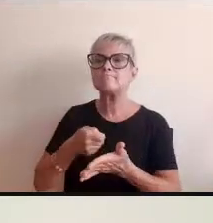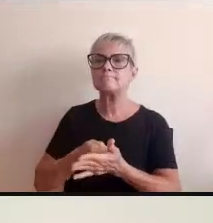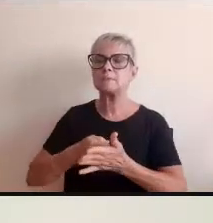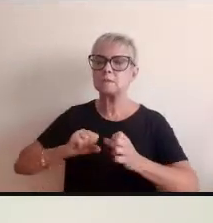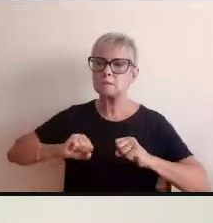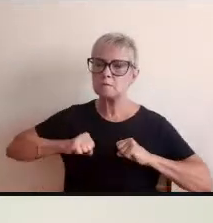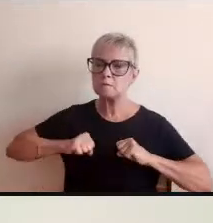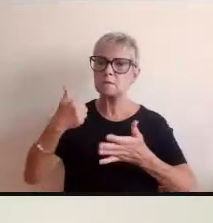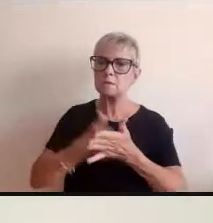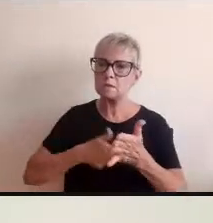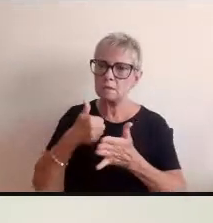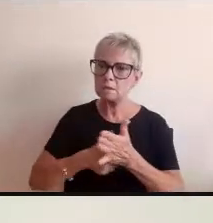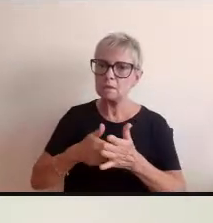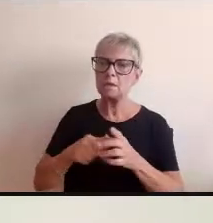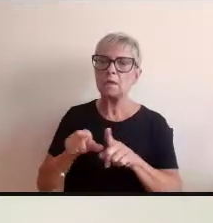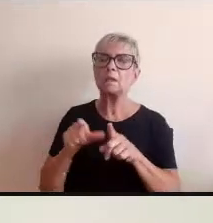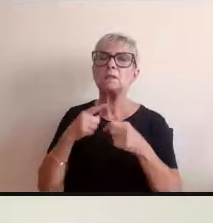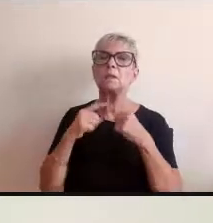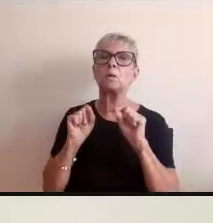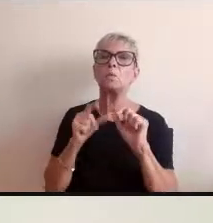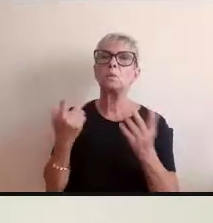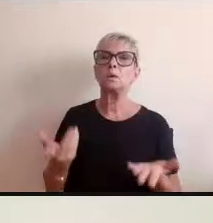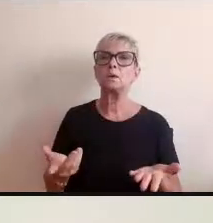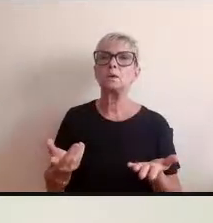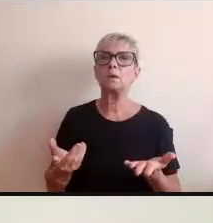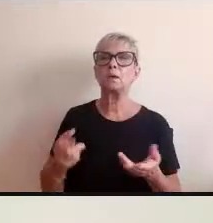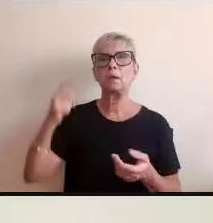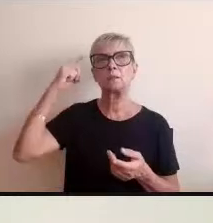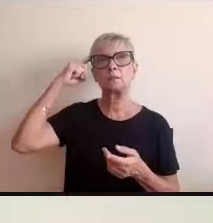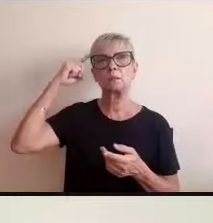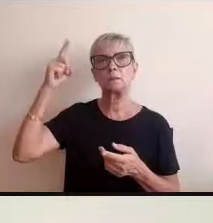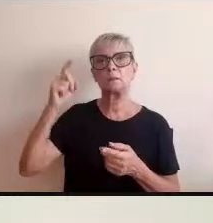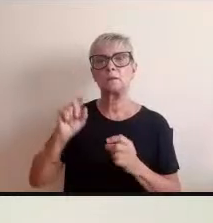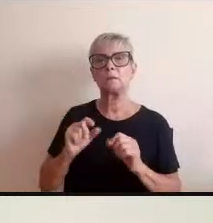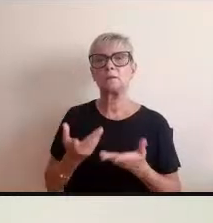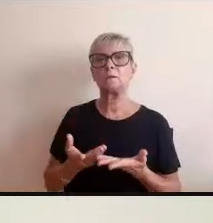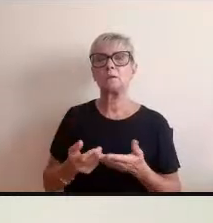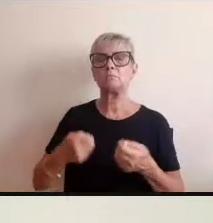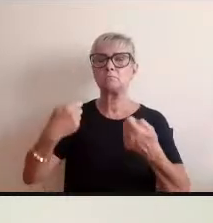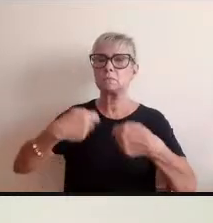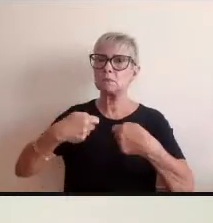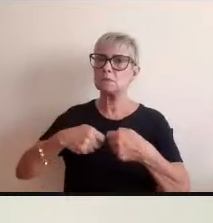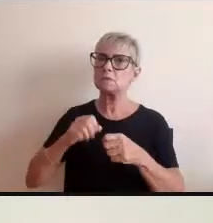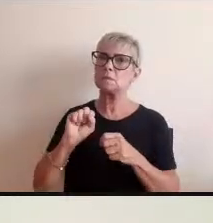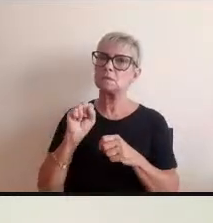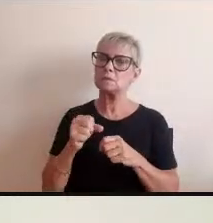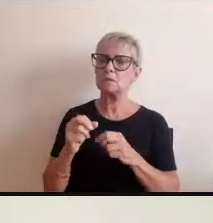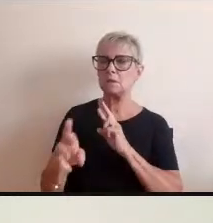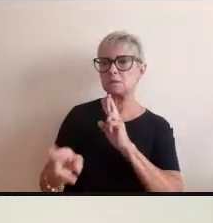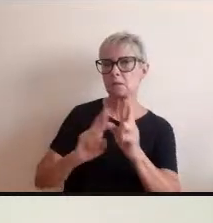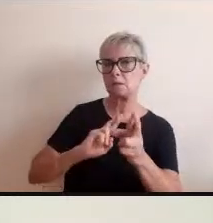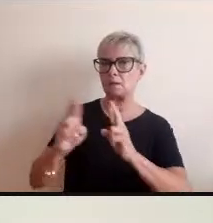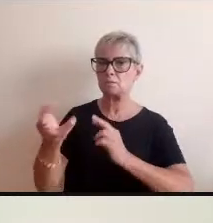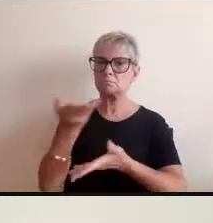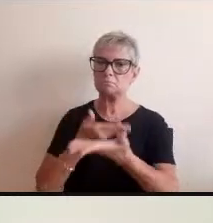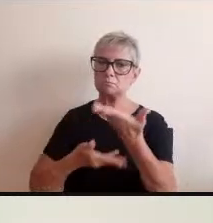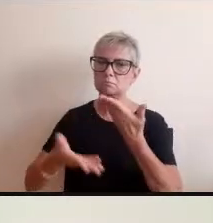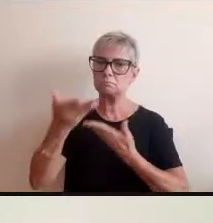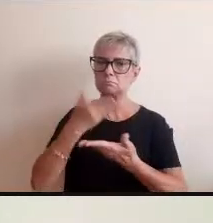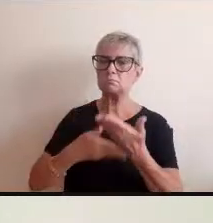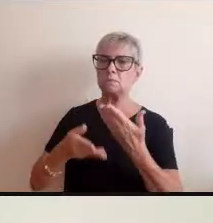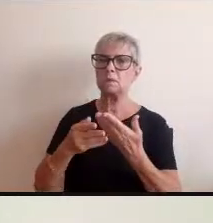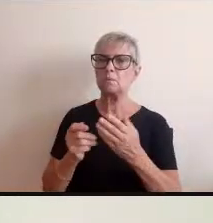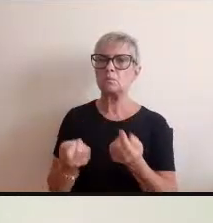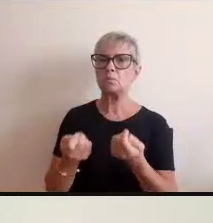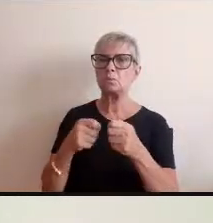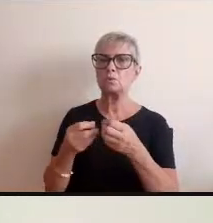tem para si muito a ideia de que é necessário que as relações elas se prolonguem é necessário não só